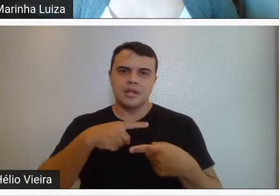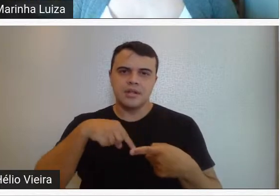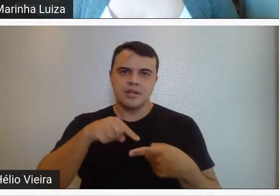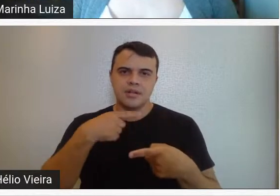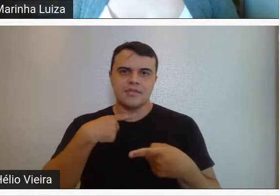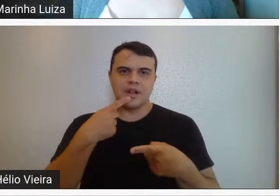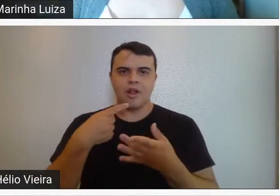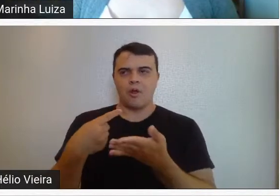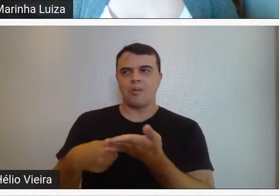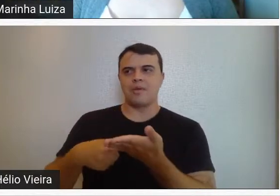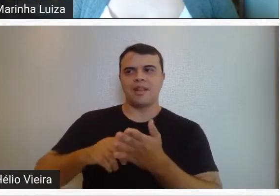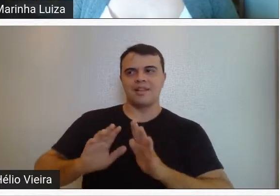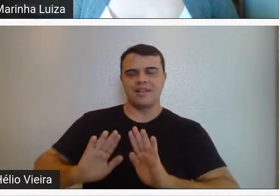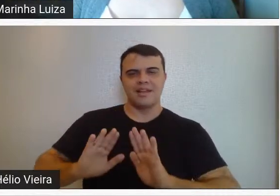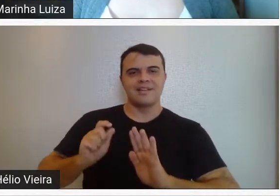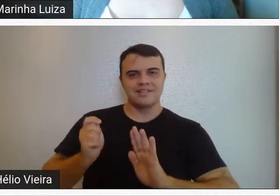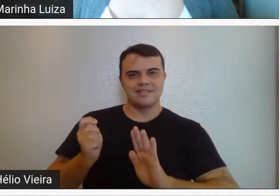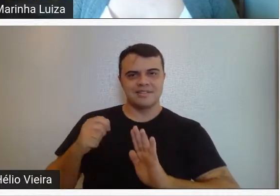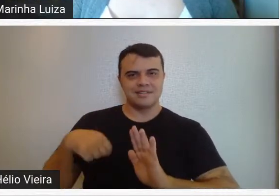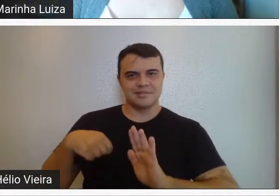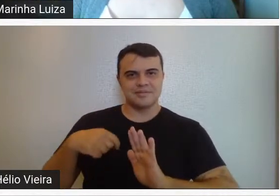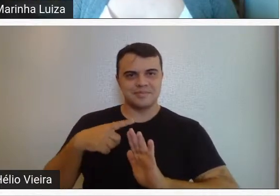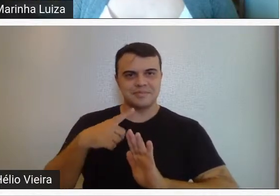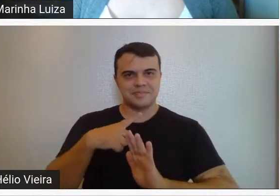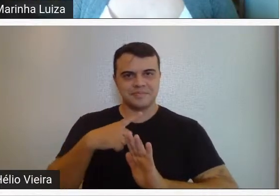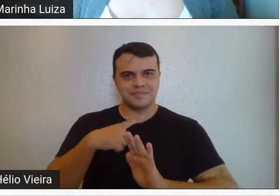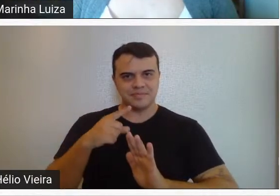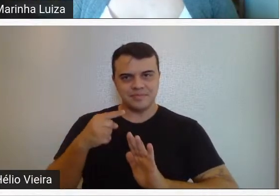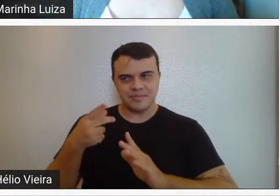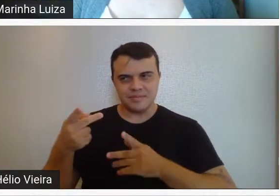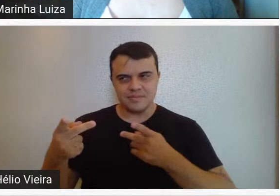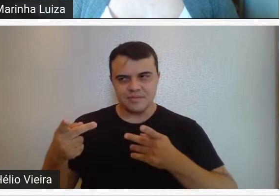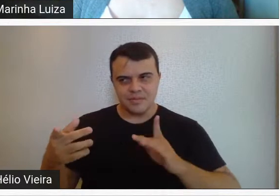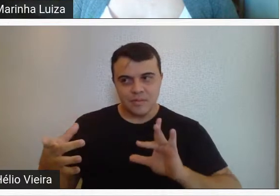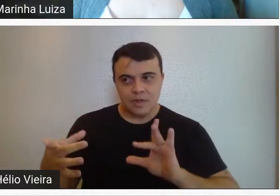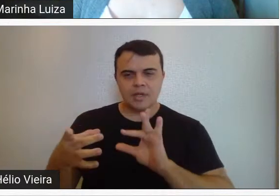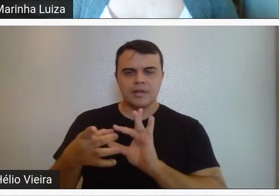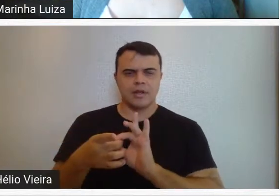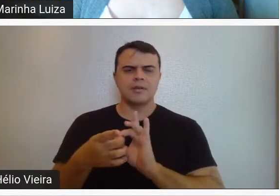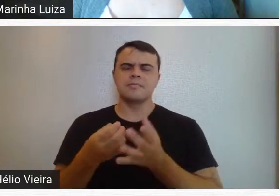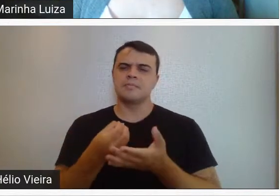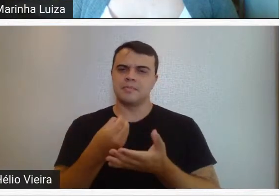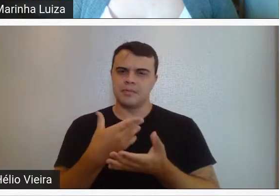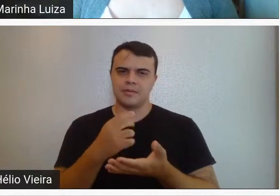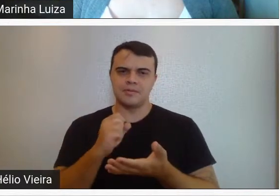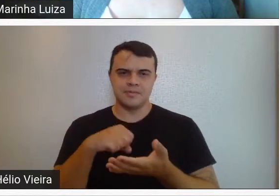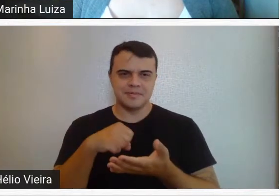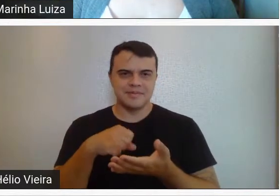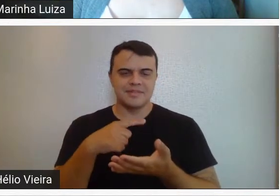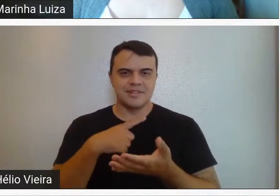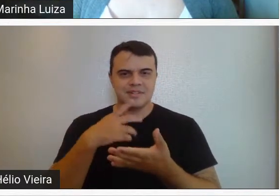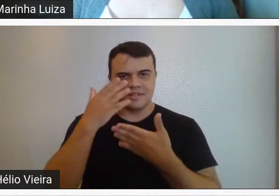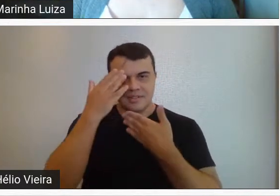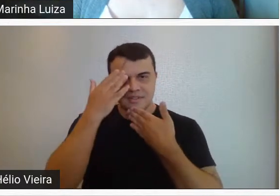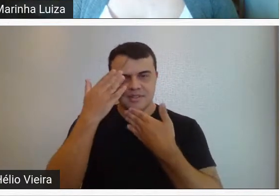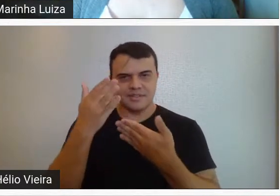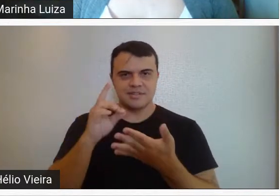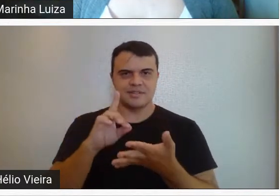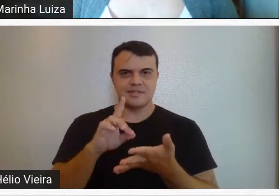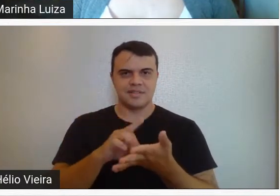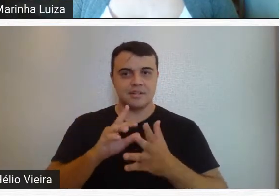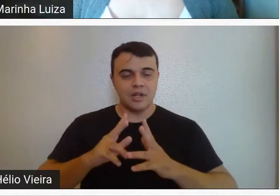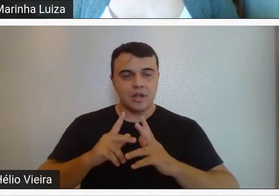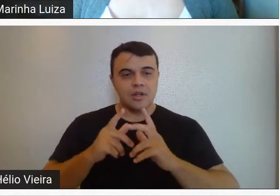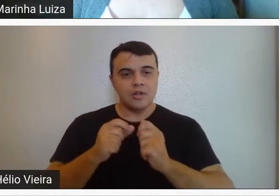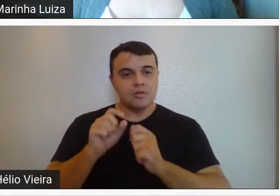sem nem combinar nada direito, nossas falas se integraram muito bem, então queria agradecer a